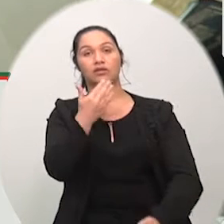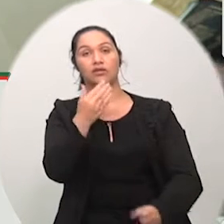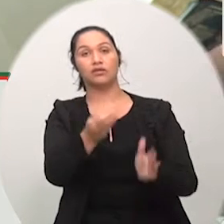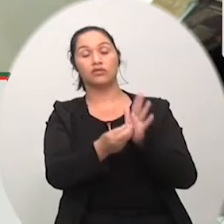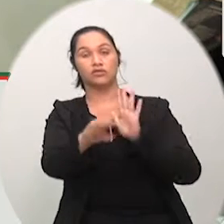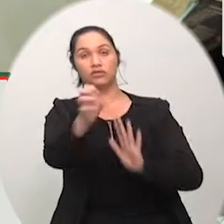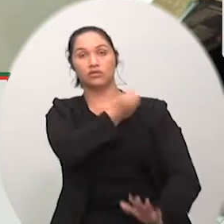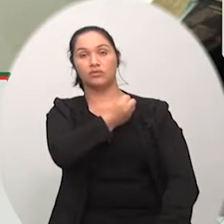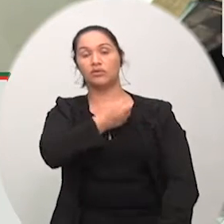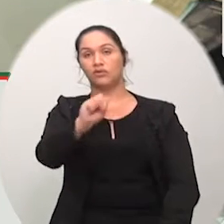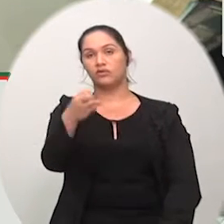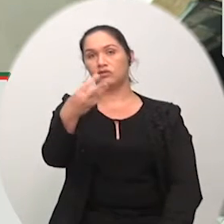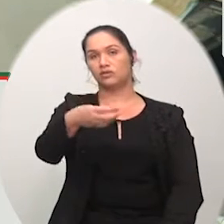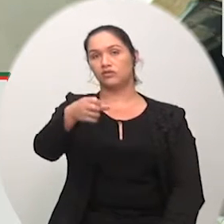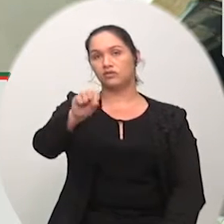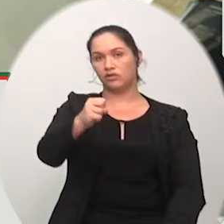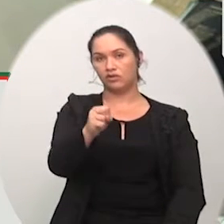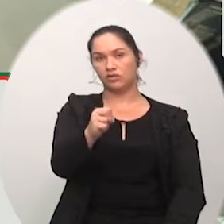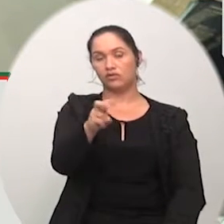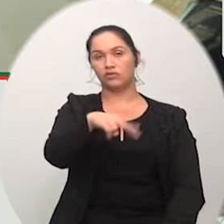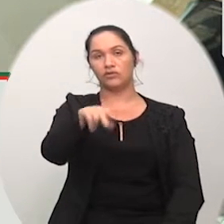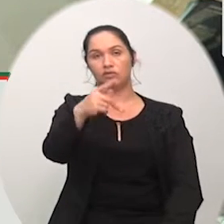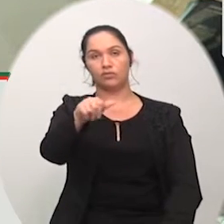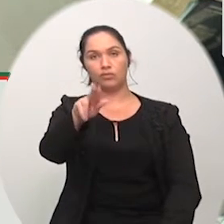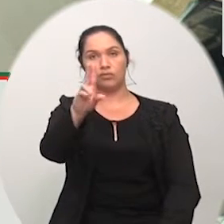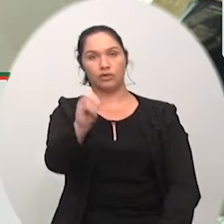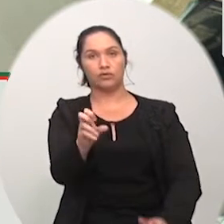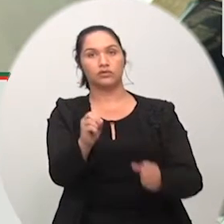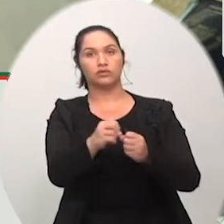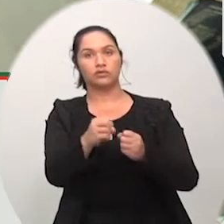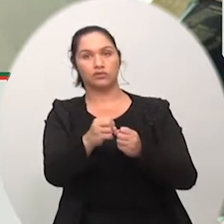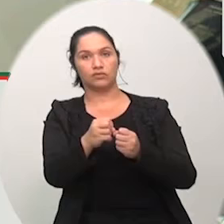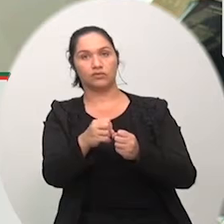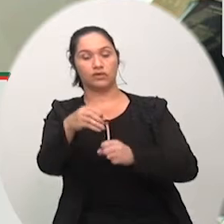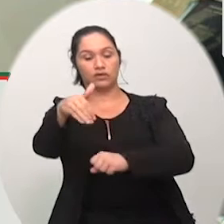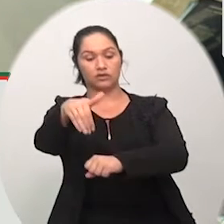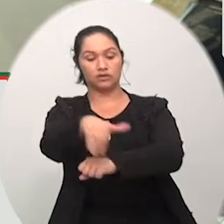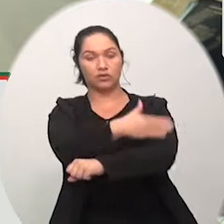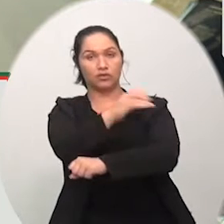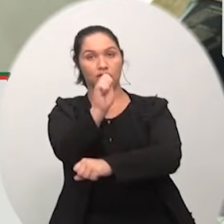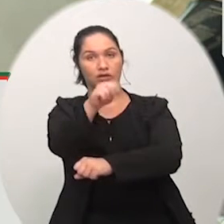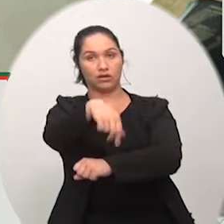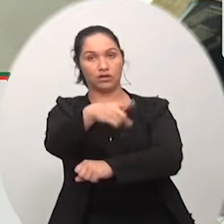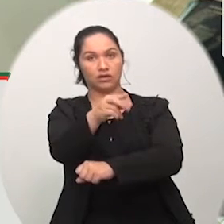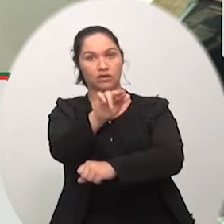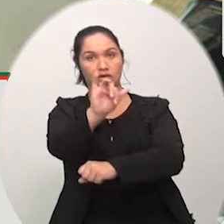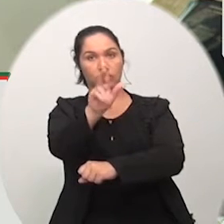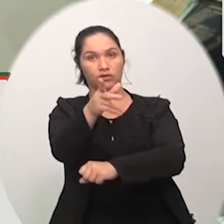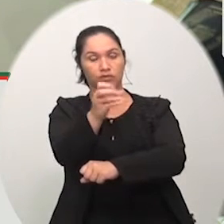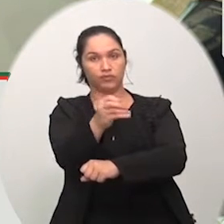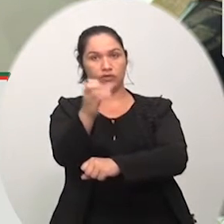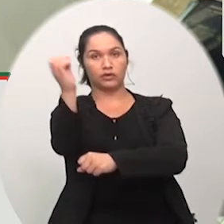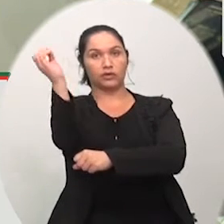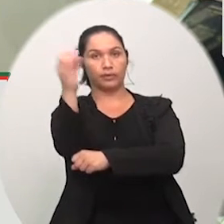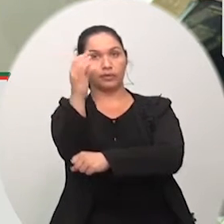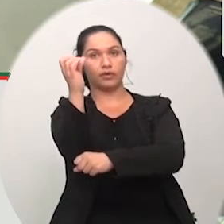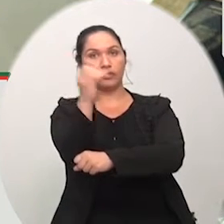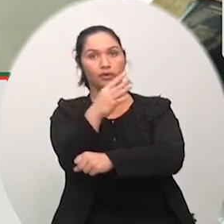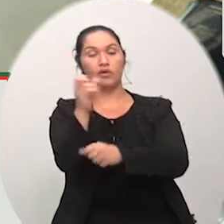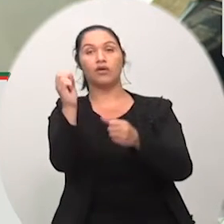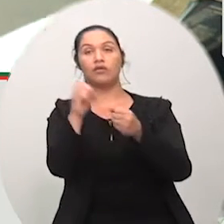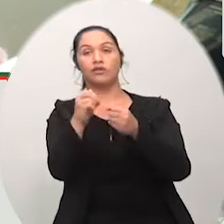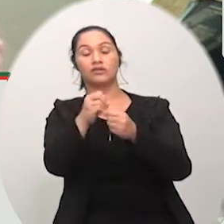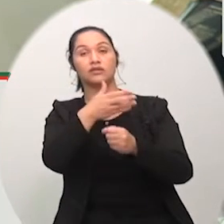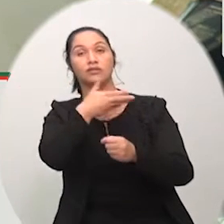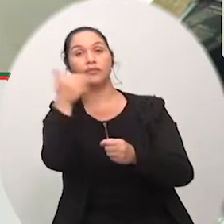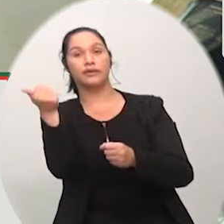18 autoria vereador José Paulo Ferrares assunto melhoria de iluminação pública da rua Andrino Marcolino Bento bairro cidade